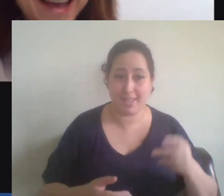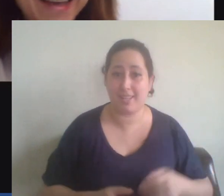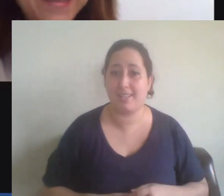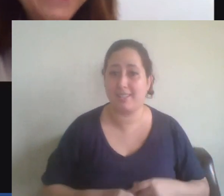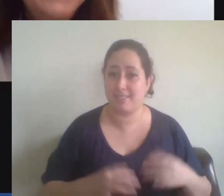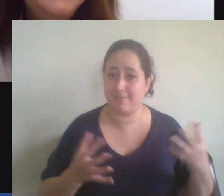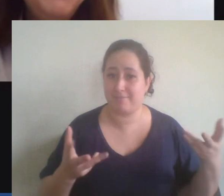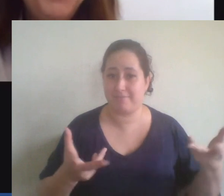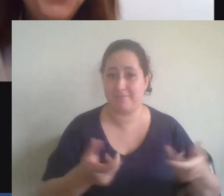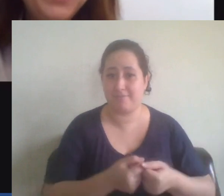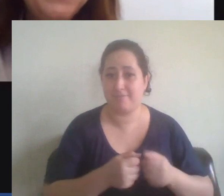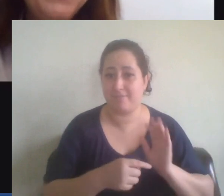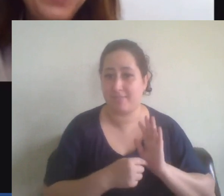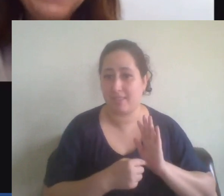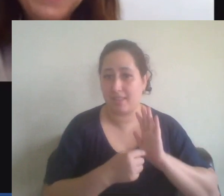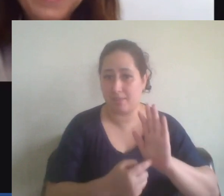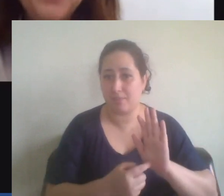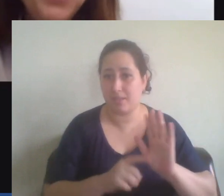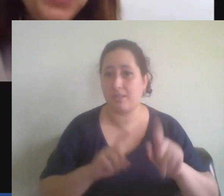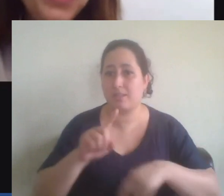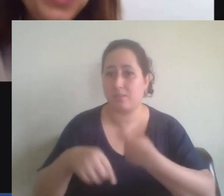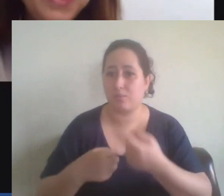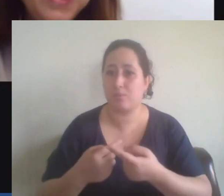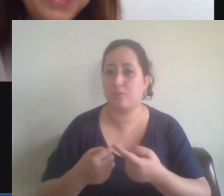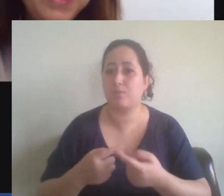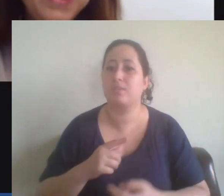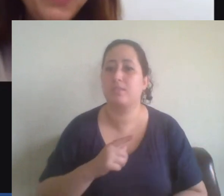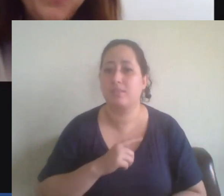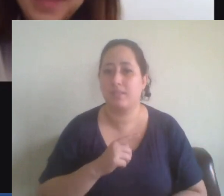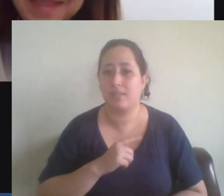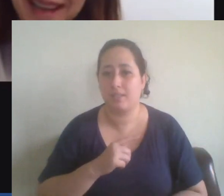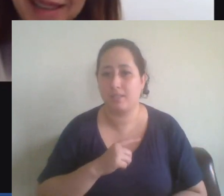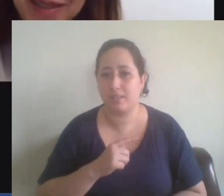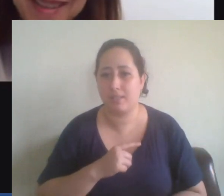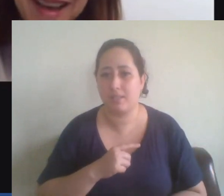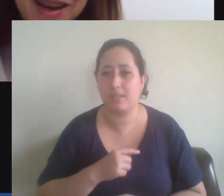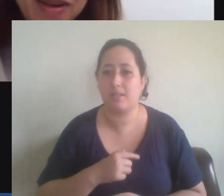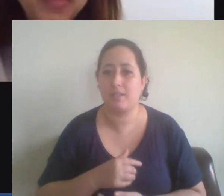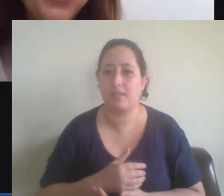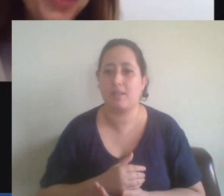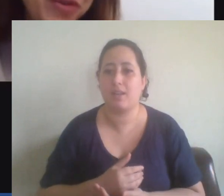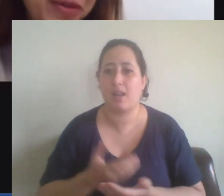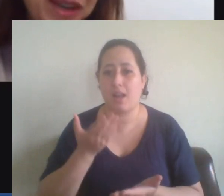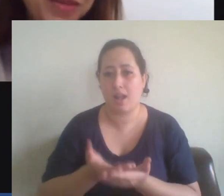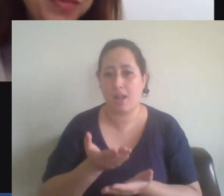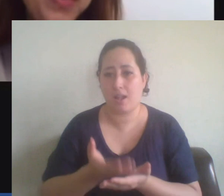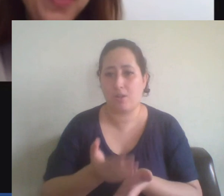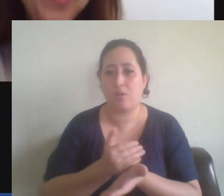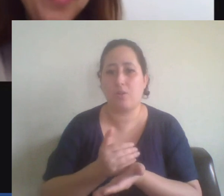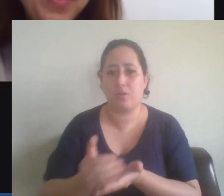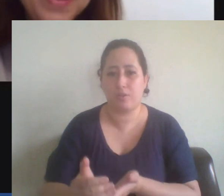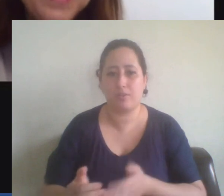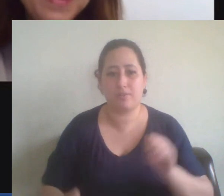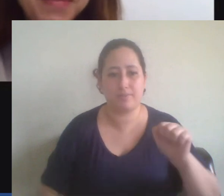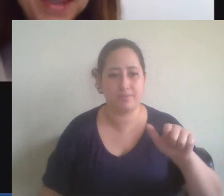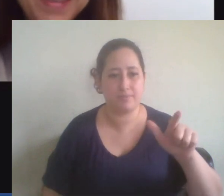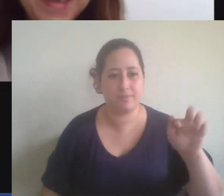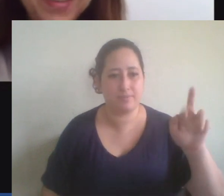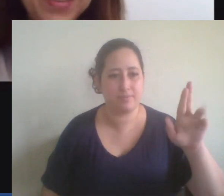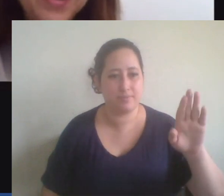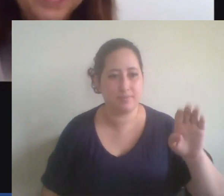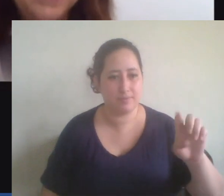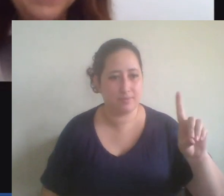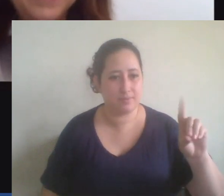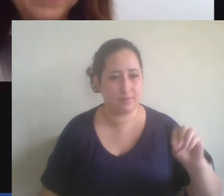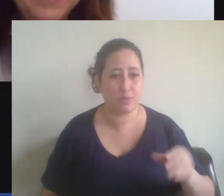apresentar. E depois nós iremos começar a nossa aula. Professor Alfredo, por favor, se